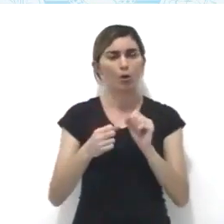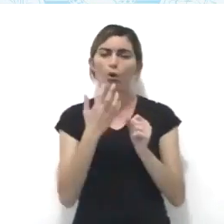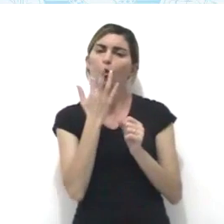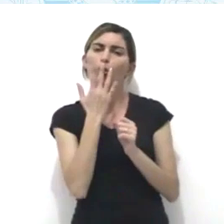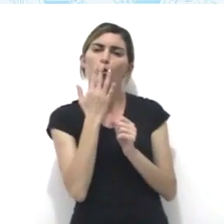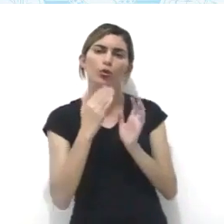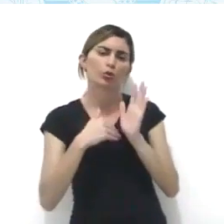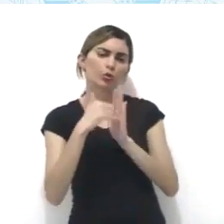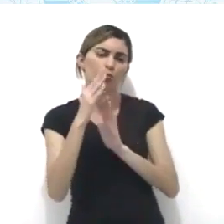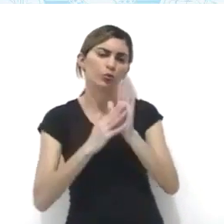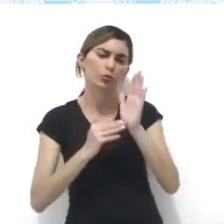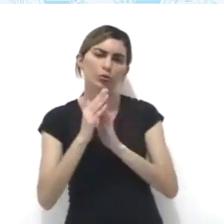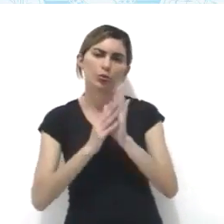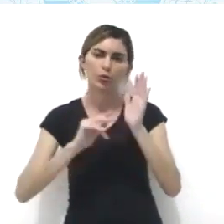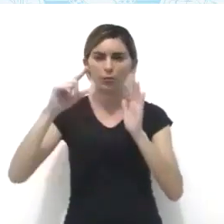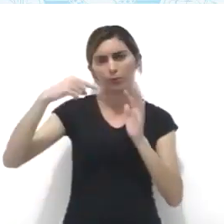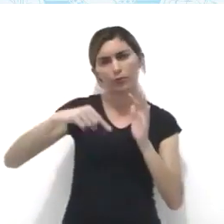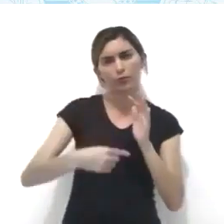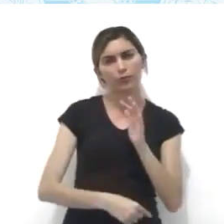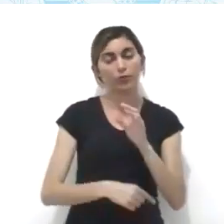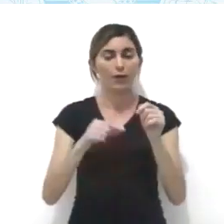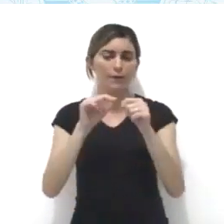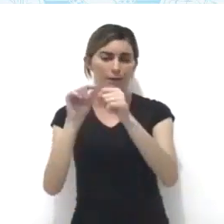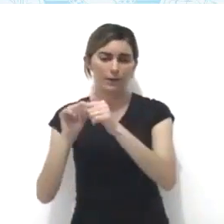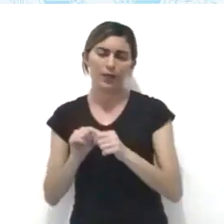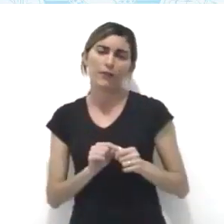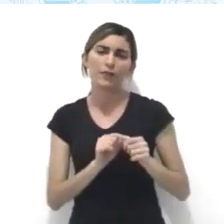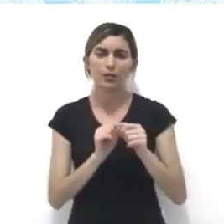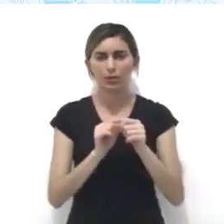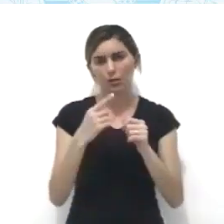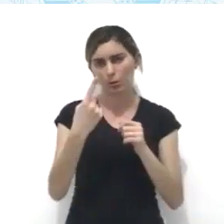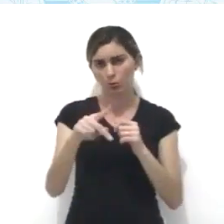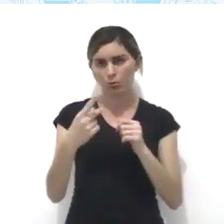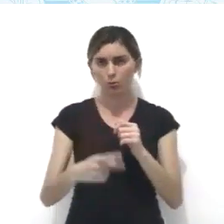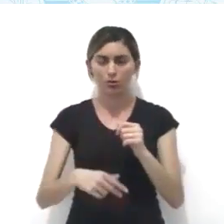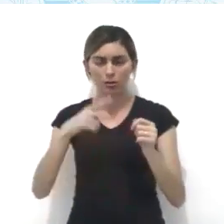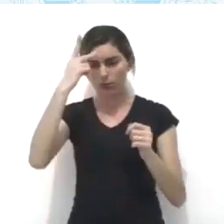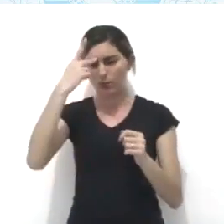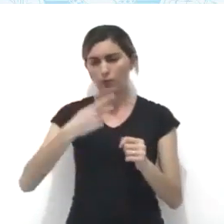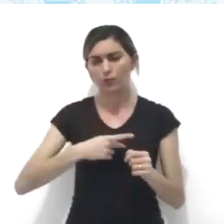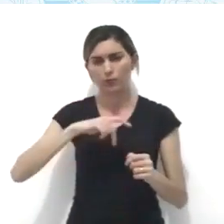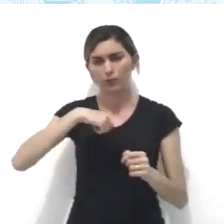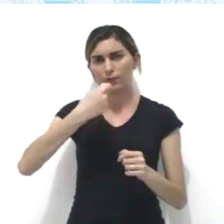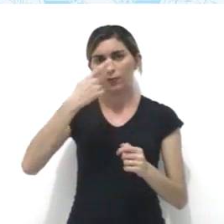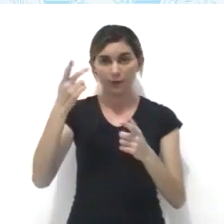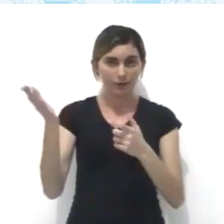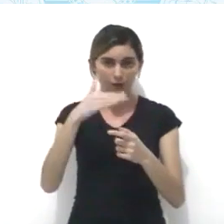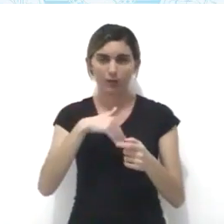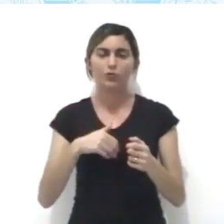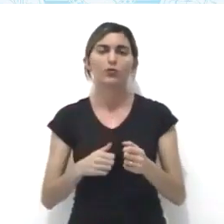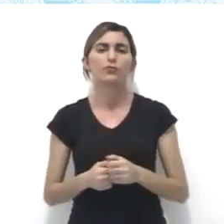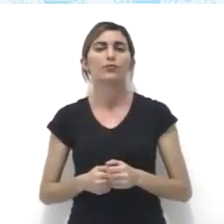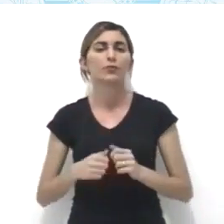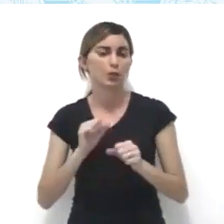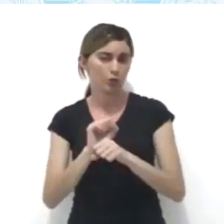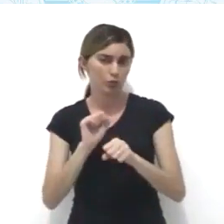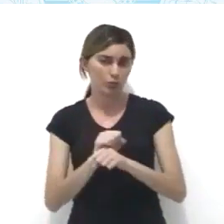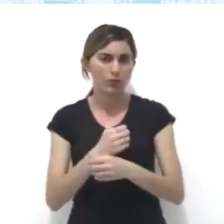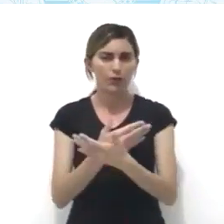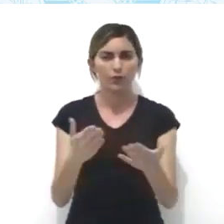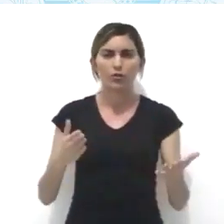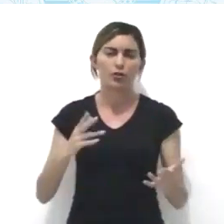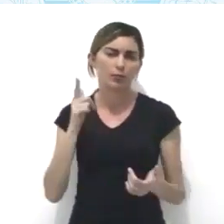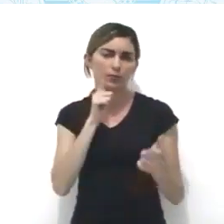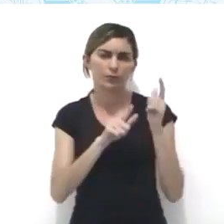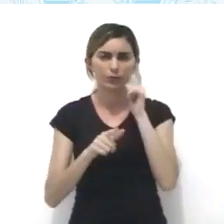dar cor, tentar dar profundidade e fazer assim o seu autorretrato. Vamos nessa? Eu espero que